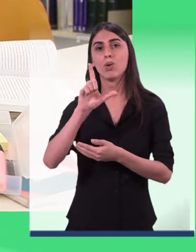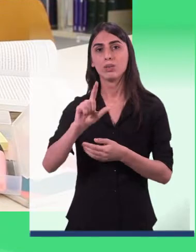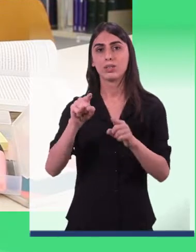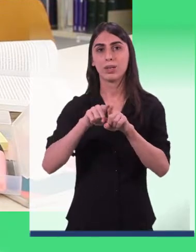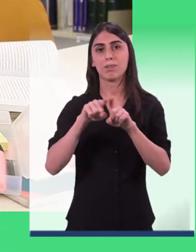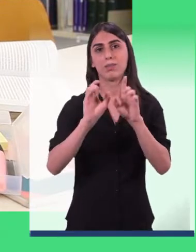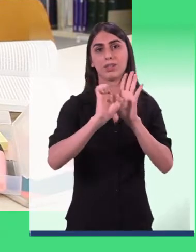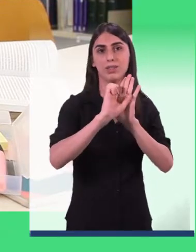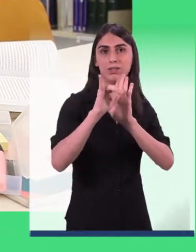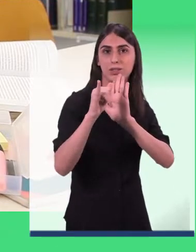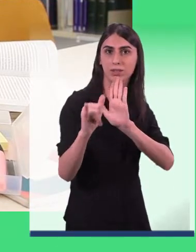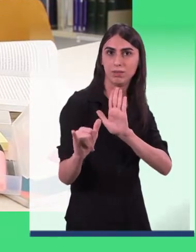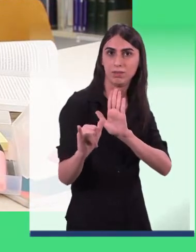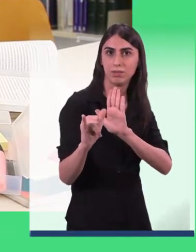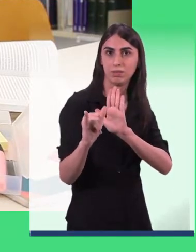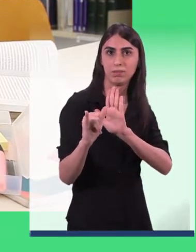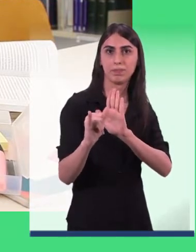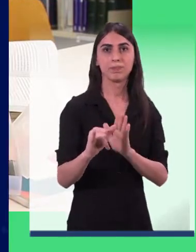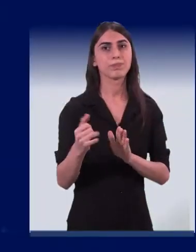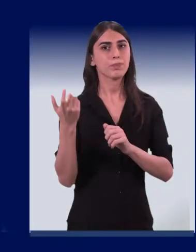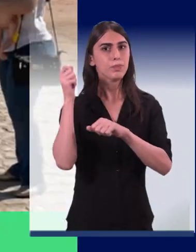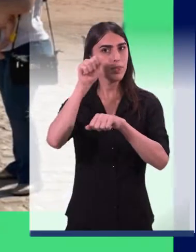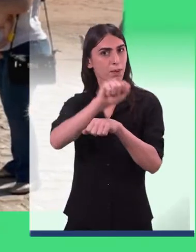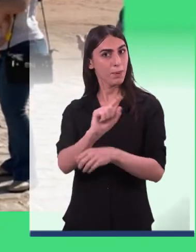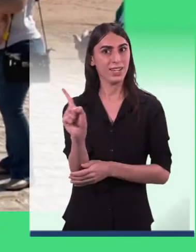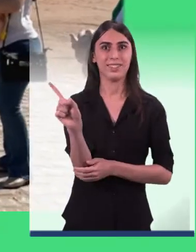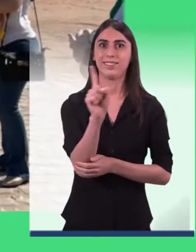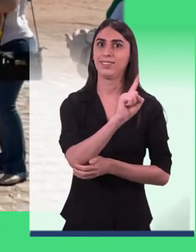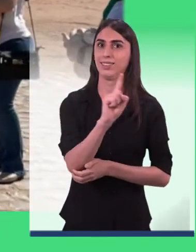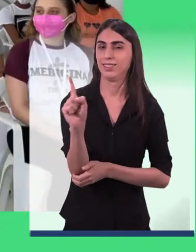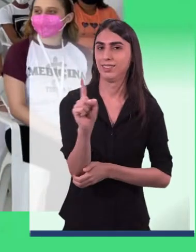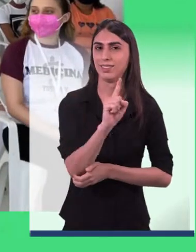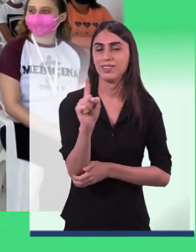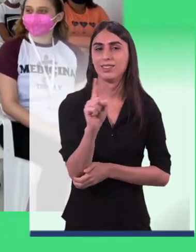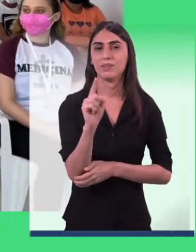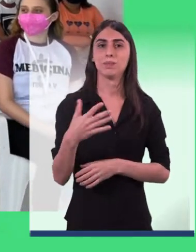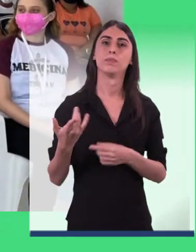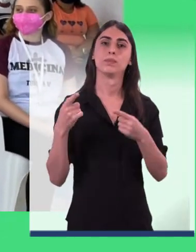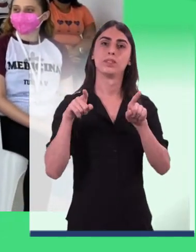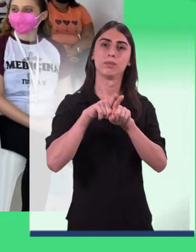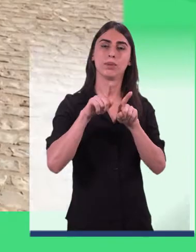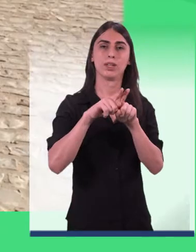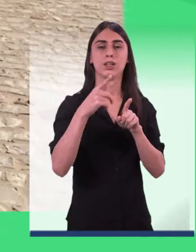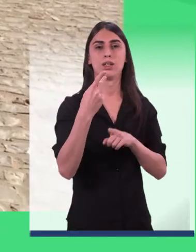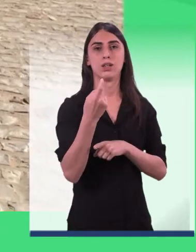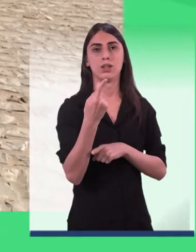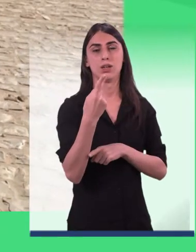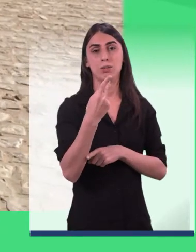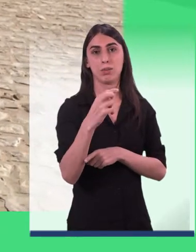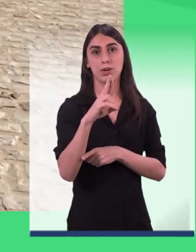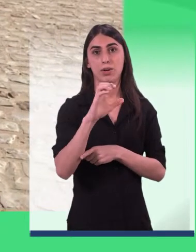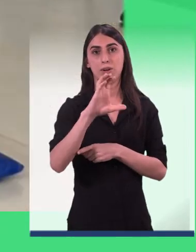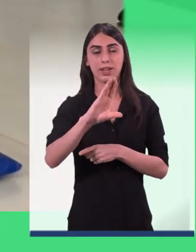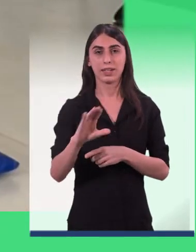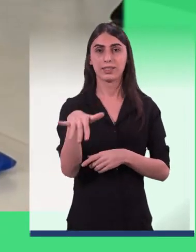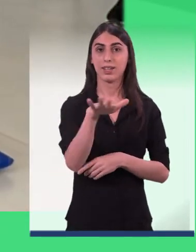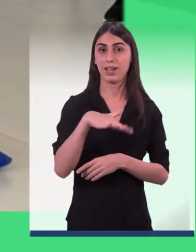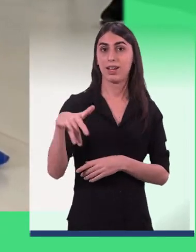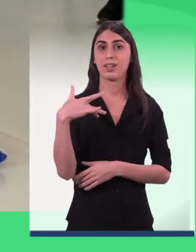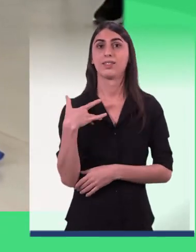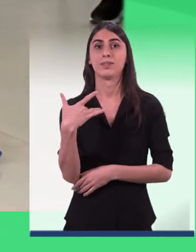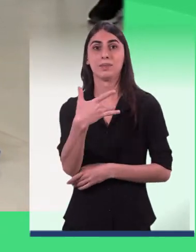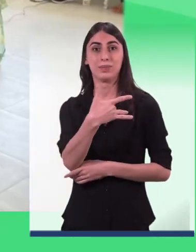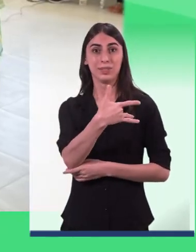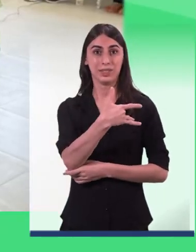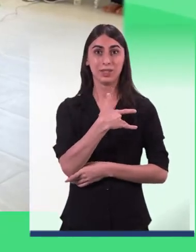editais para executar seus projetos. E não para por aí, não! A PROEC também apoiou ações de extensão na área